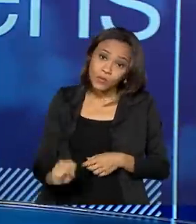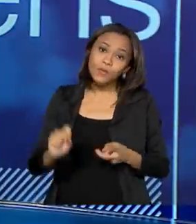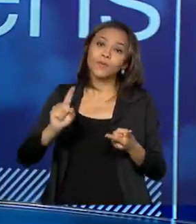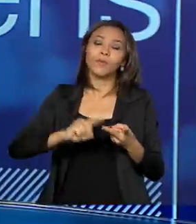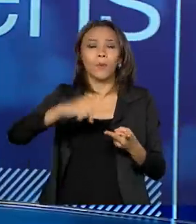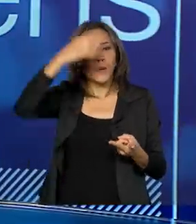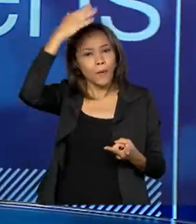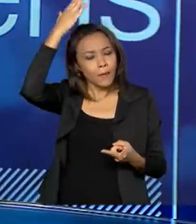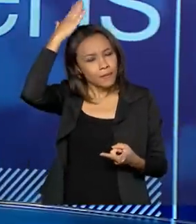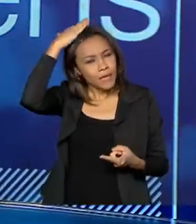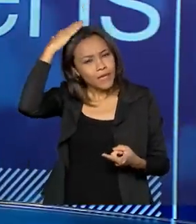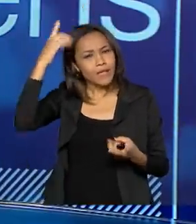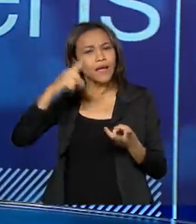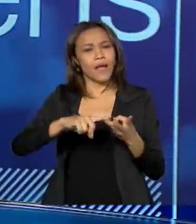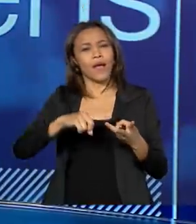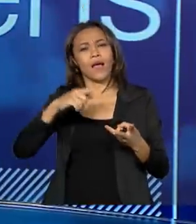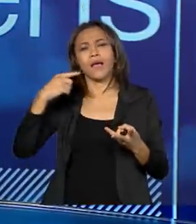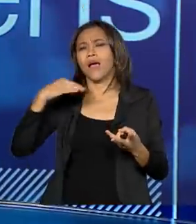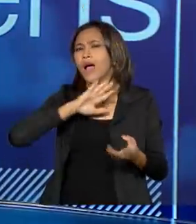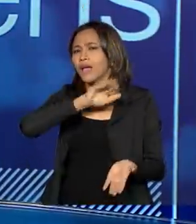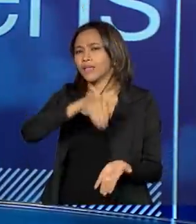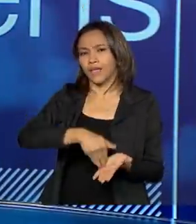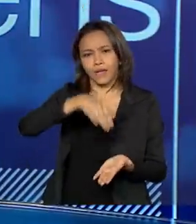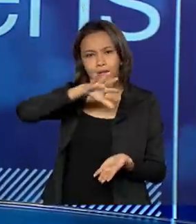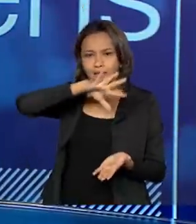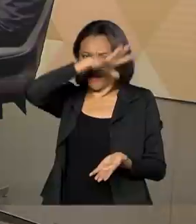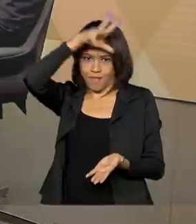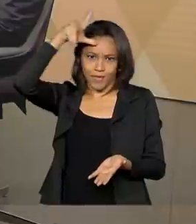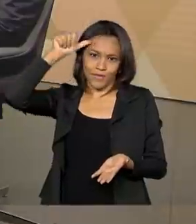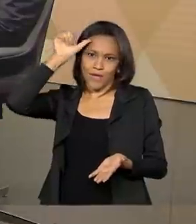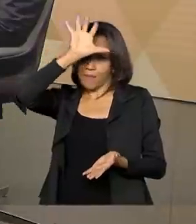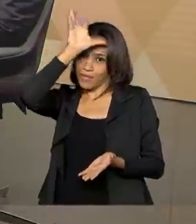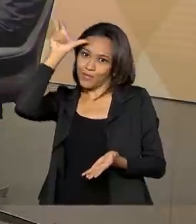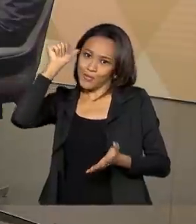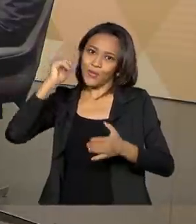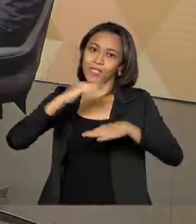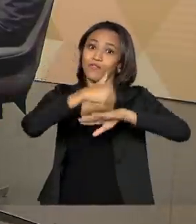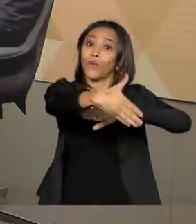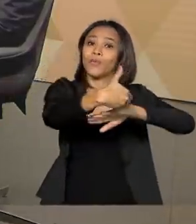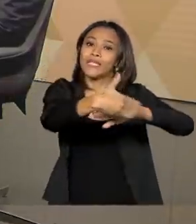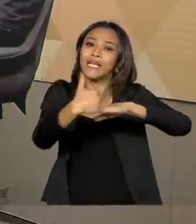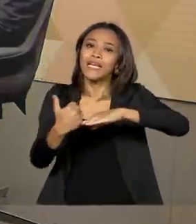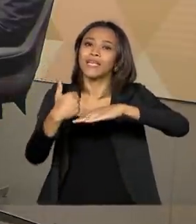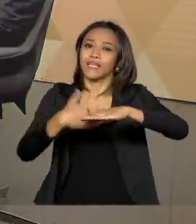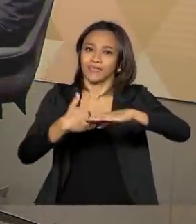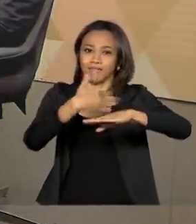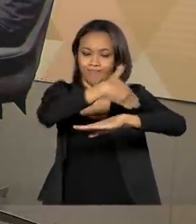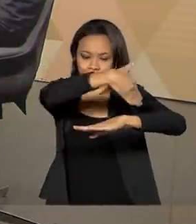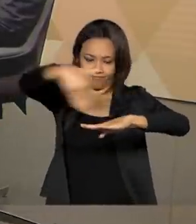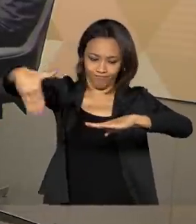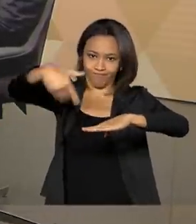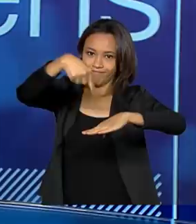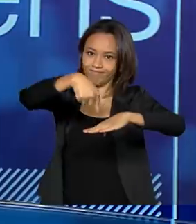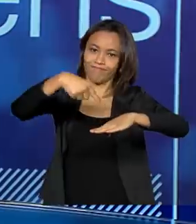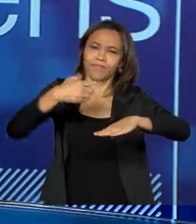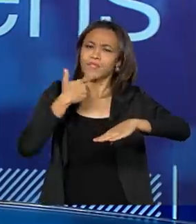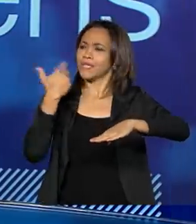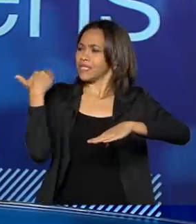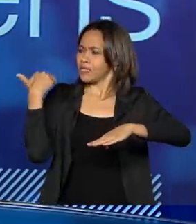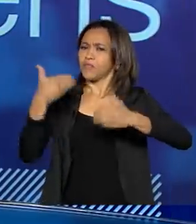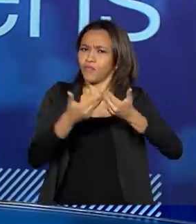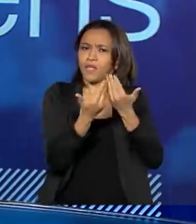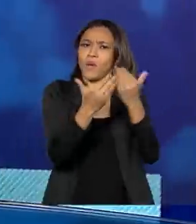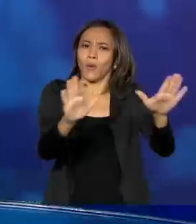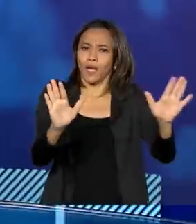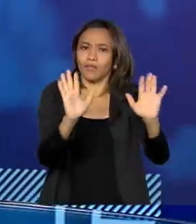toda a fronteira chegando até a Amazonas. Ali na fronteira com esses outros países americanos. Exatamente. Então, isso já foi inaugurado recentemente e já